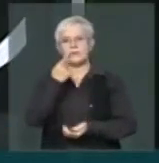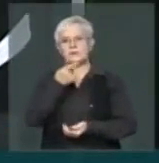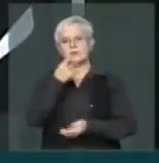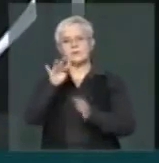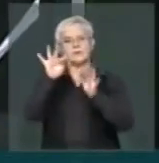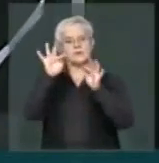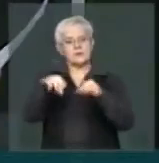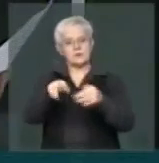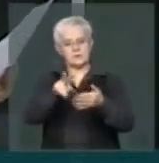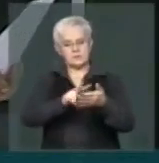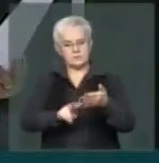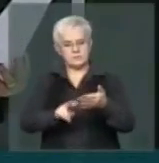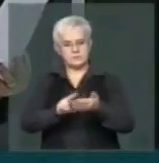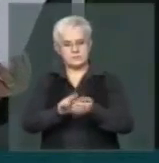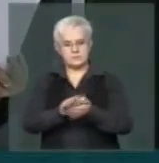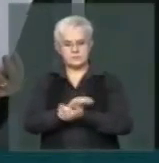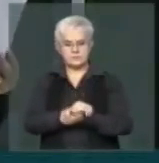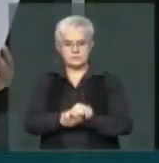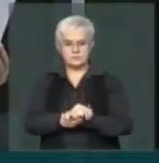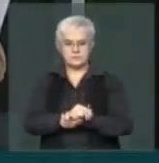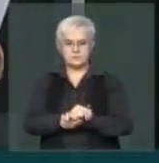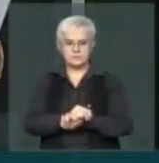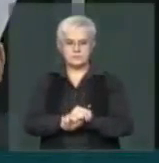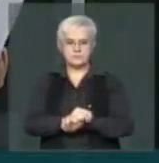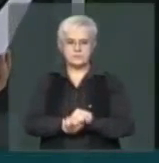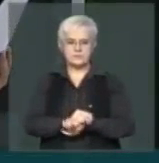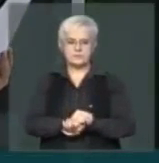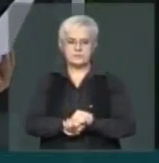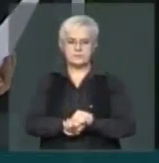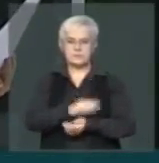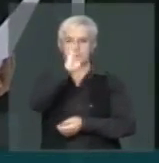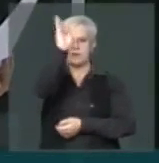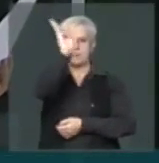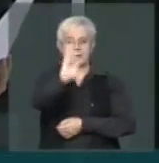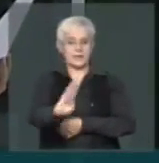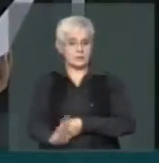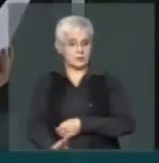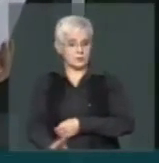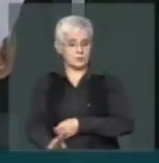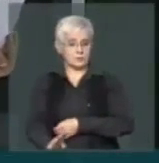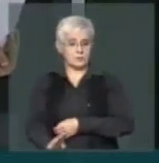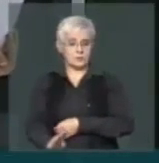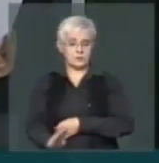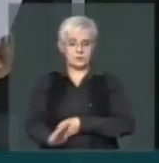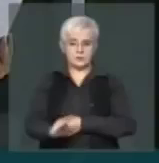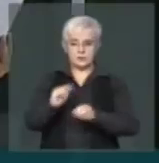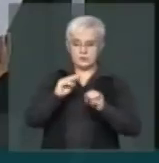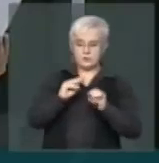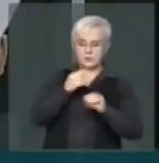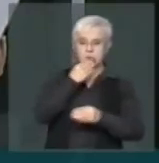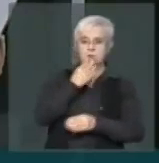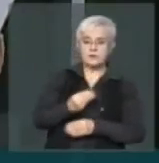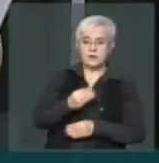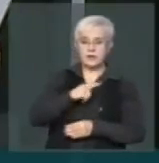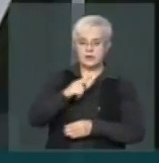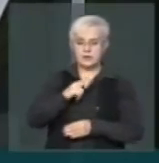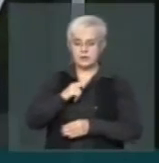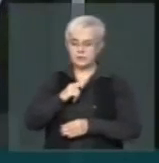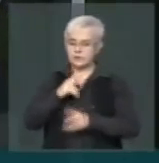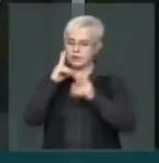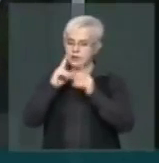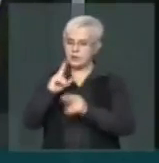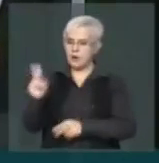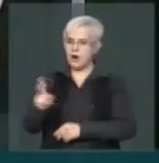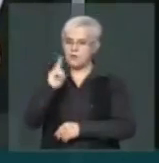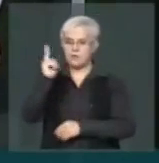concluir dizendo que Brasil, Israel, os dois países têm em sua essência os mesmos valores